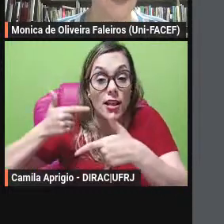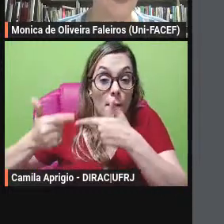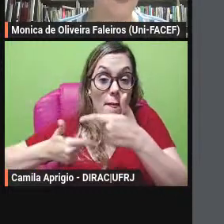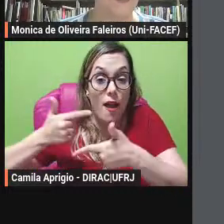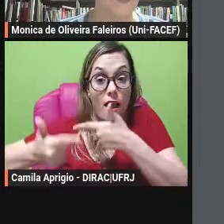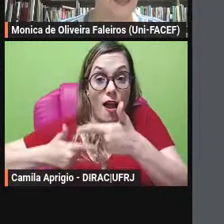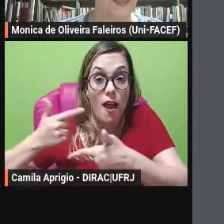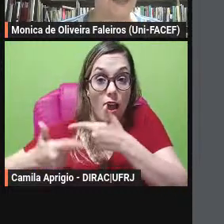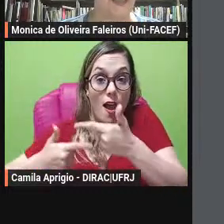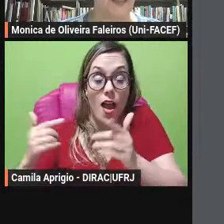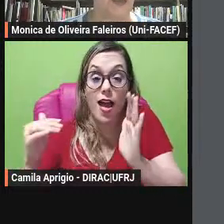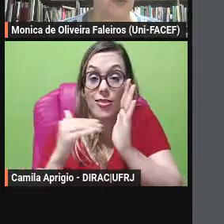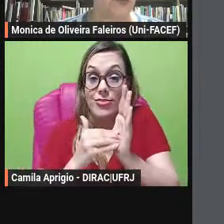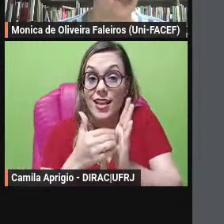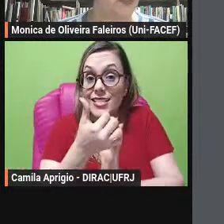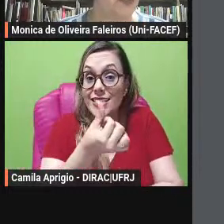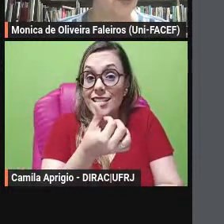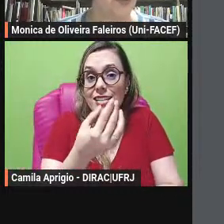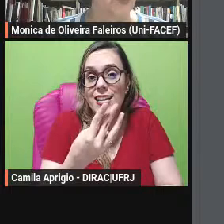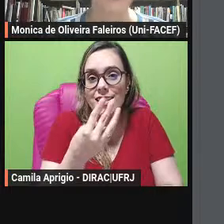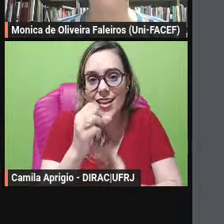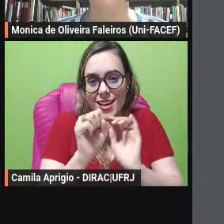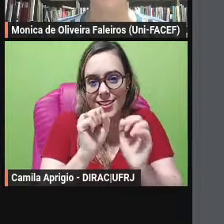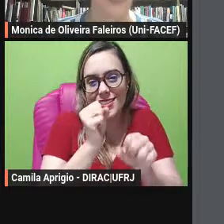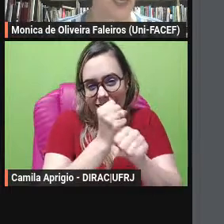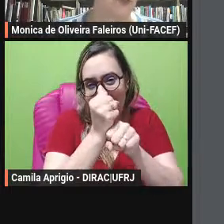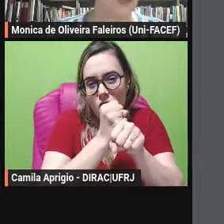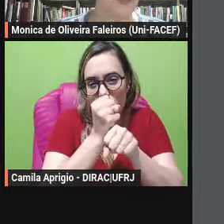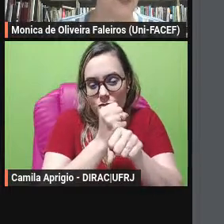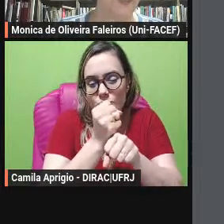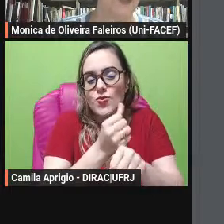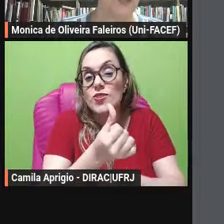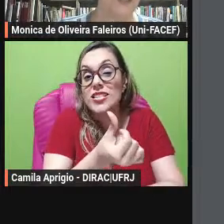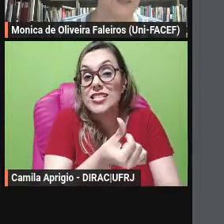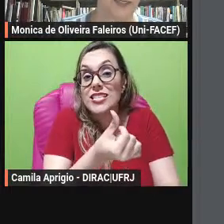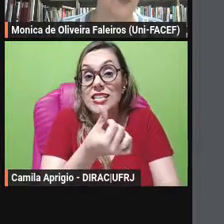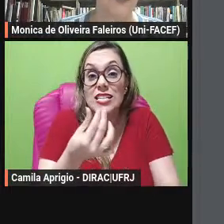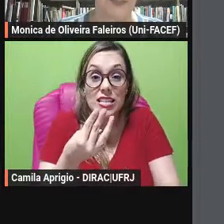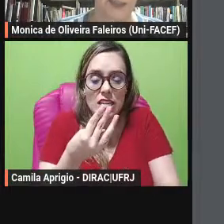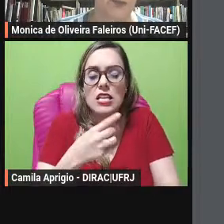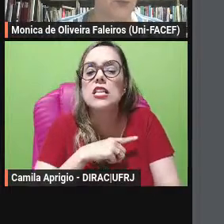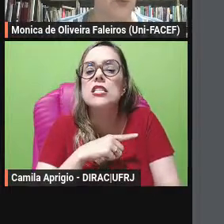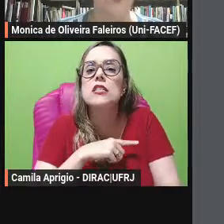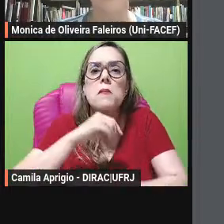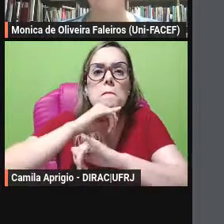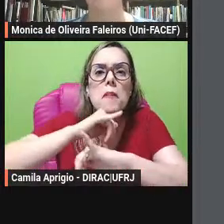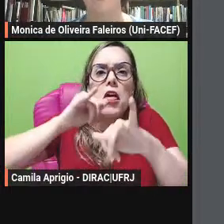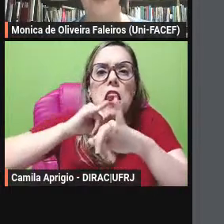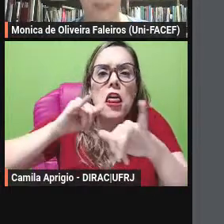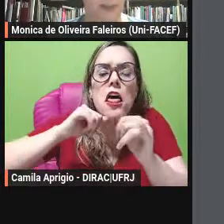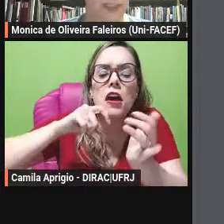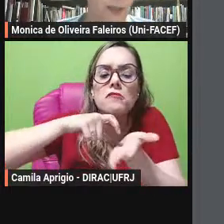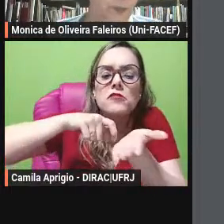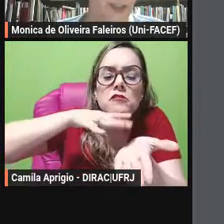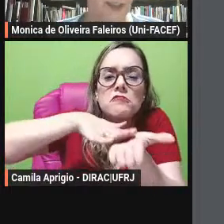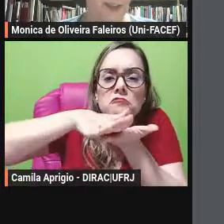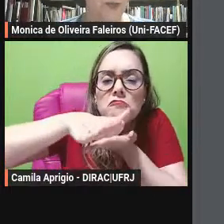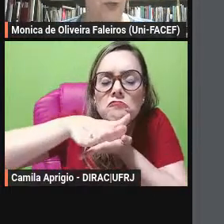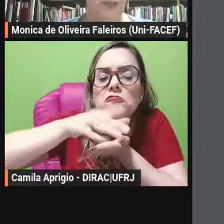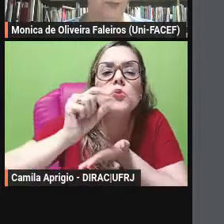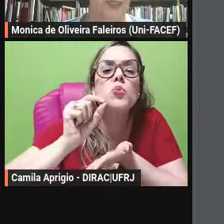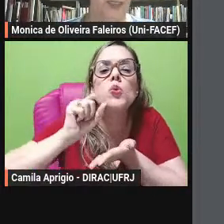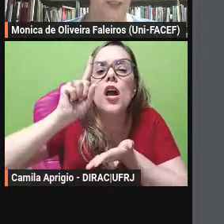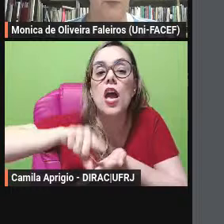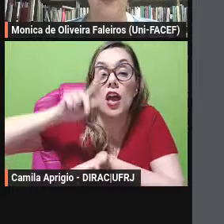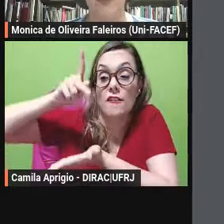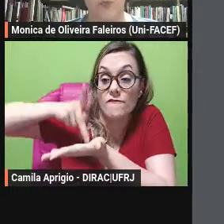1963 quando foi demitido por ter publicado uma sequência de desenhos e textos sobre a verdadeira